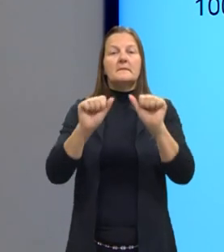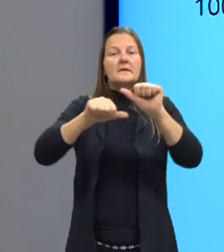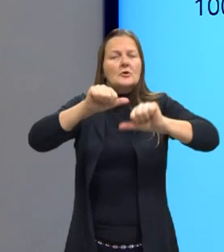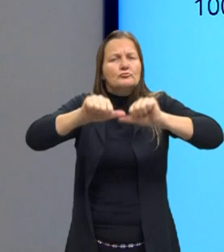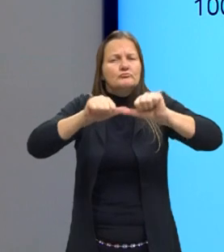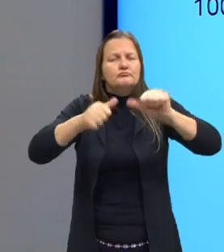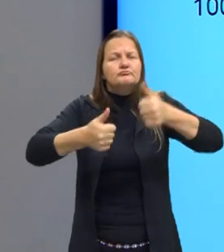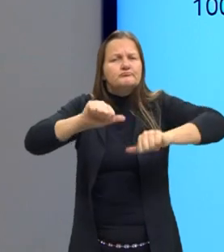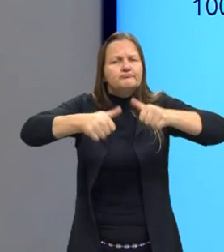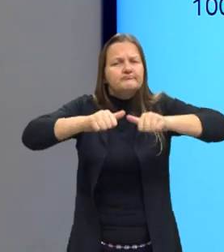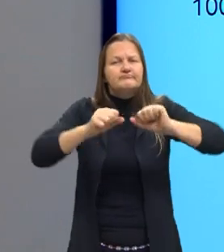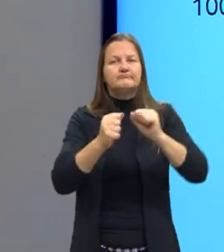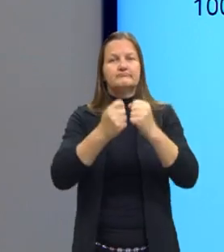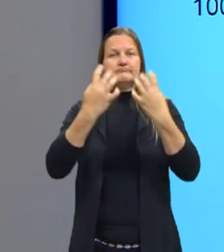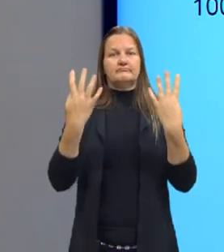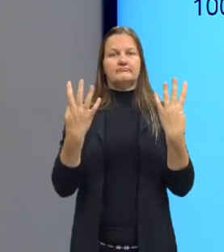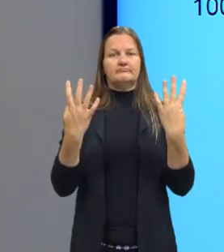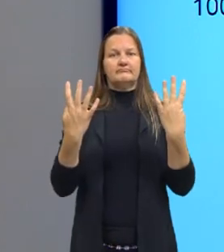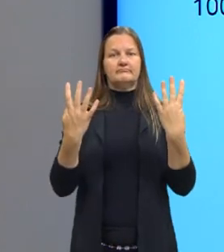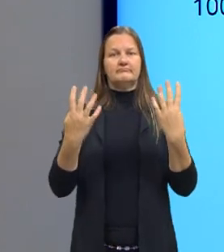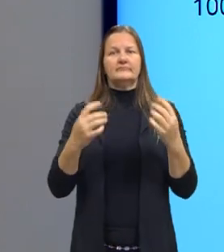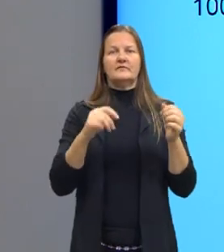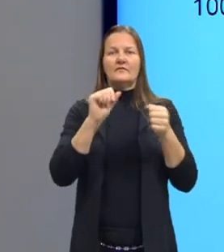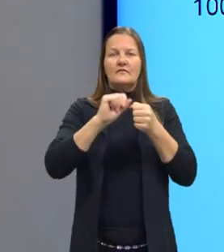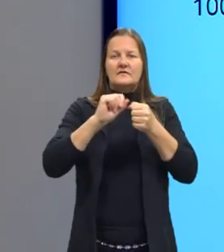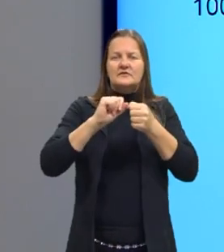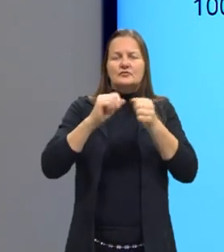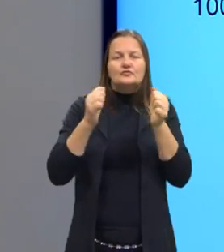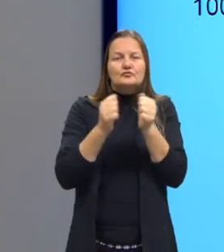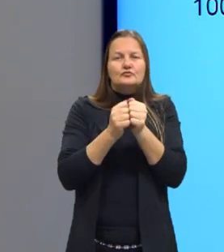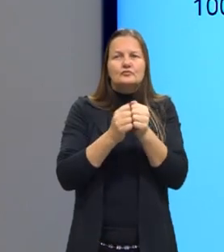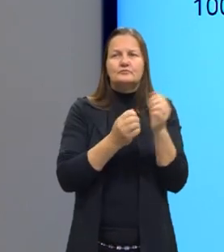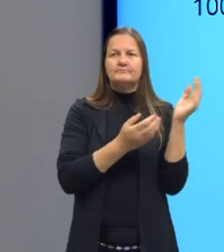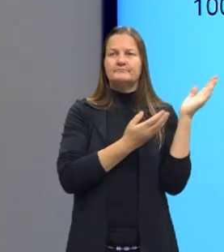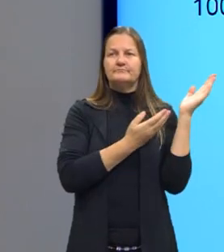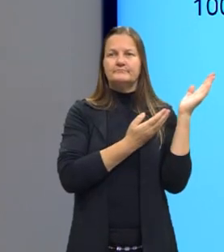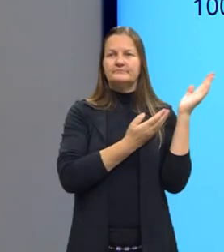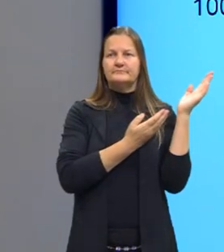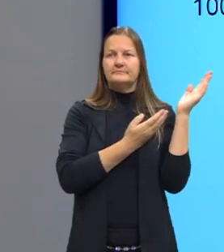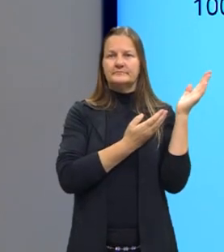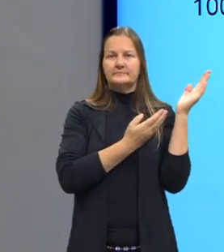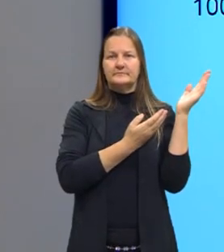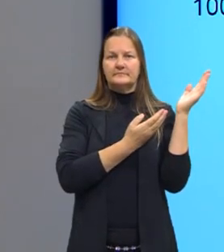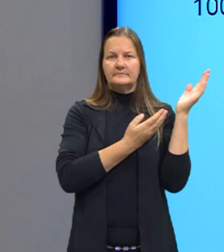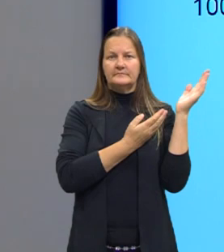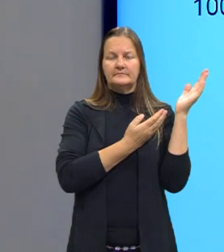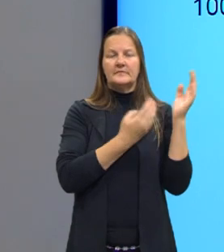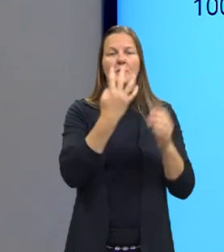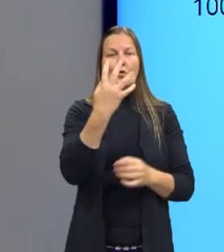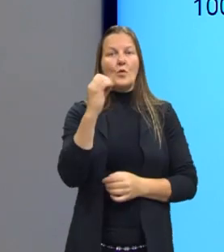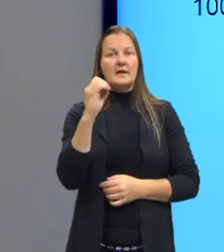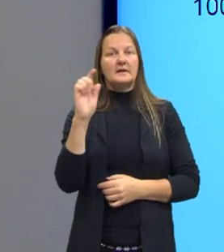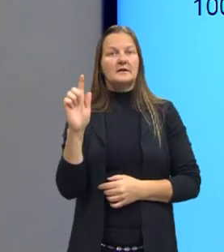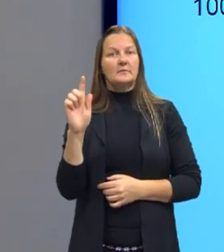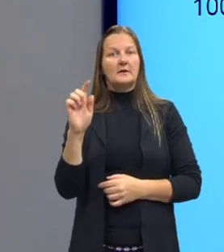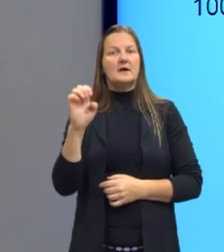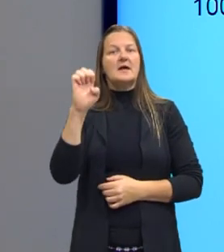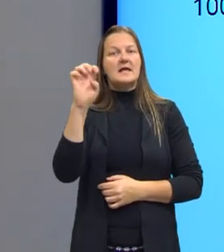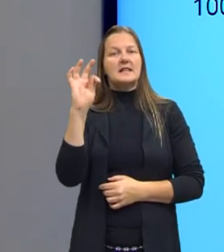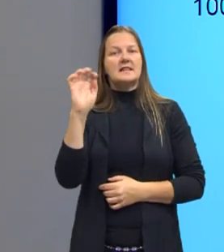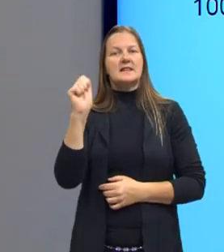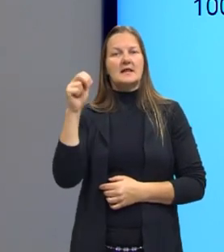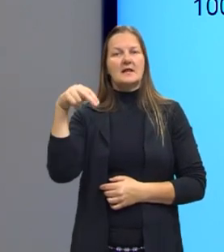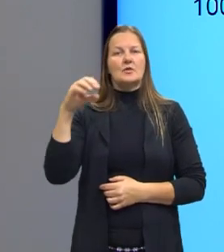dessa reação, com essa conversão, é que a cada 100 gramas eu formo 40 gramas de etanol.